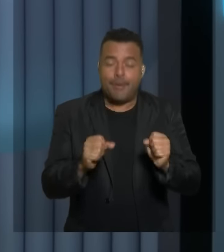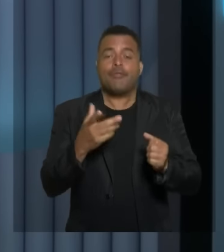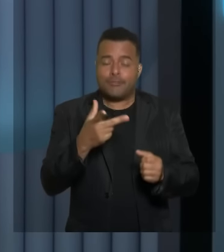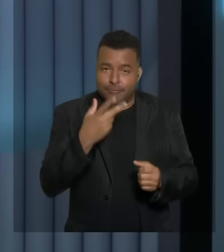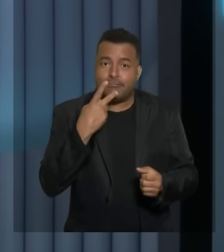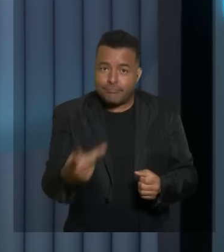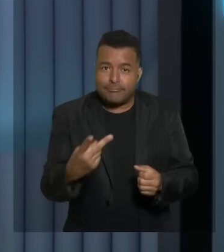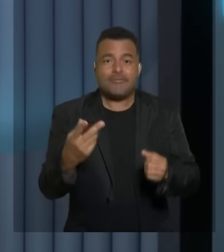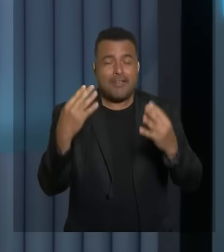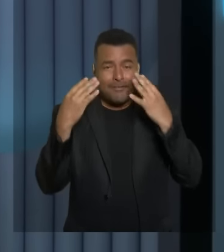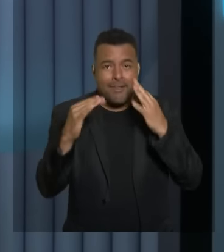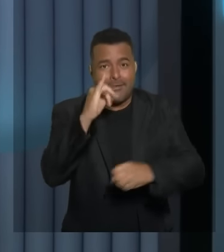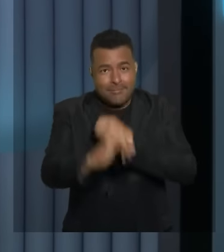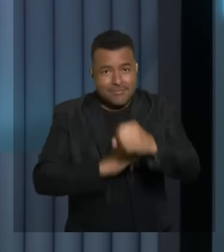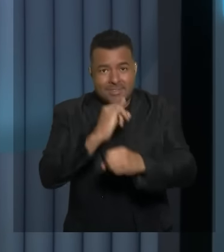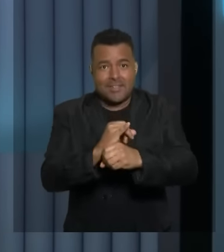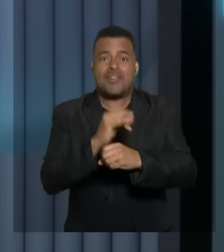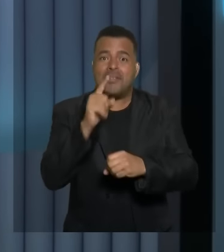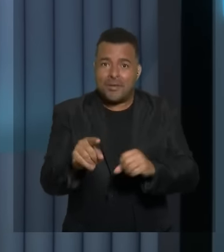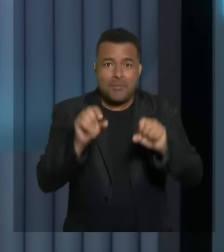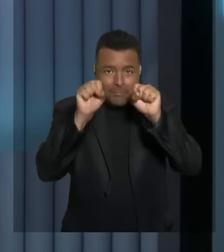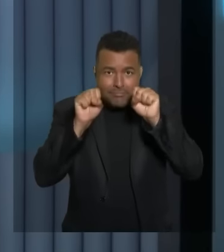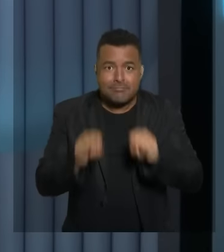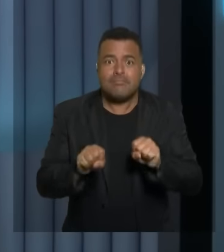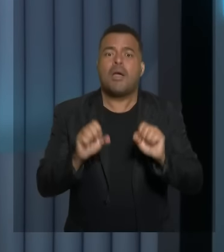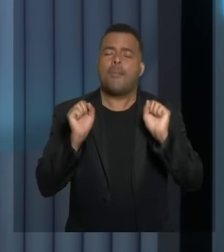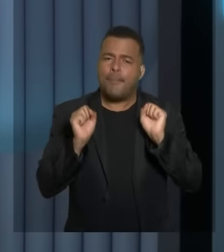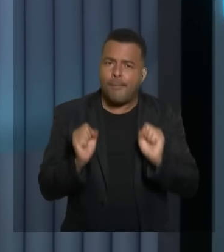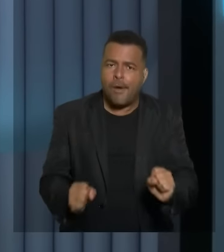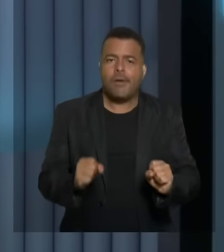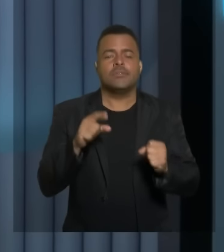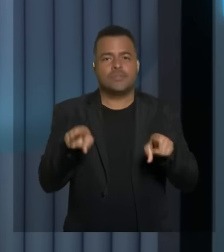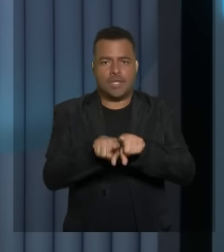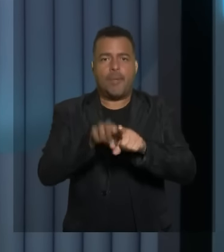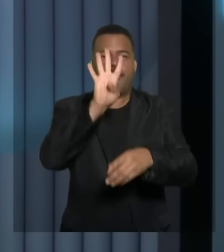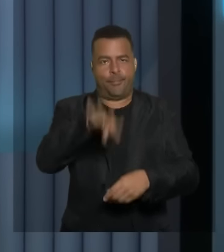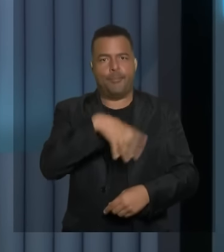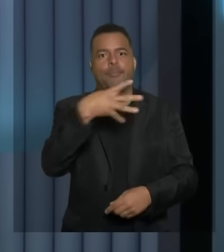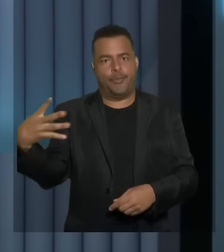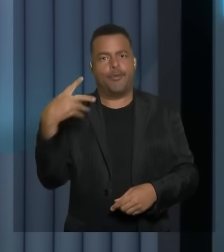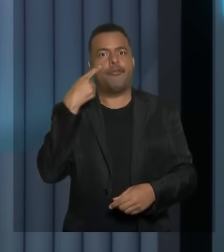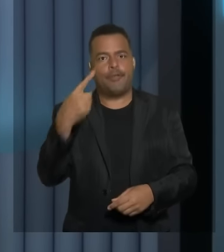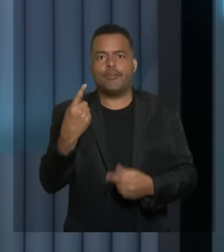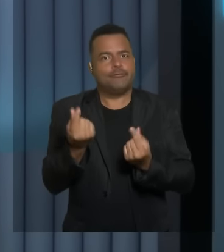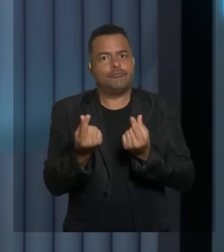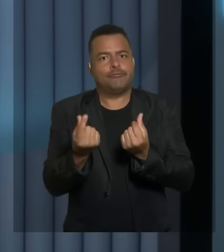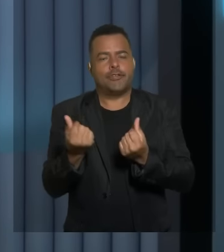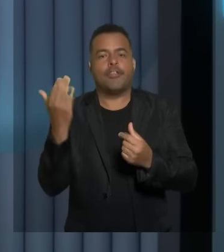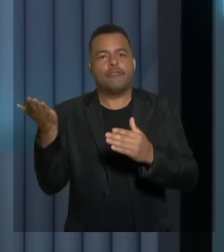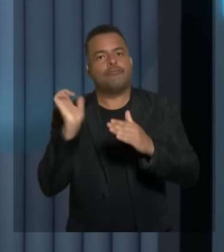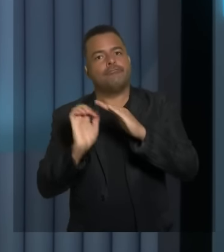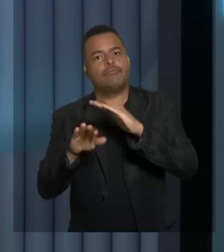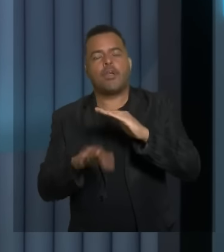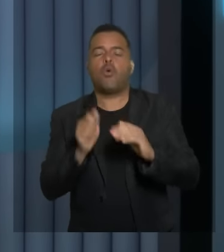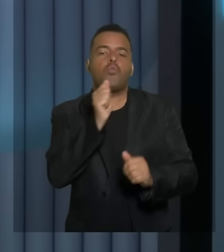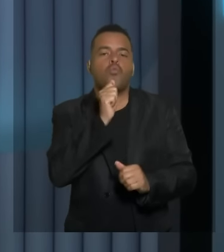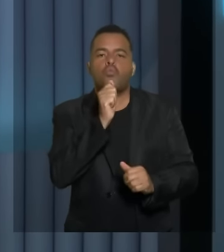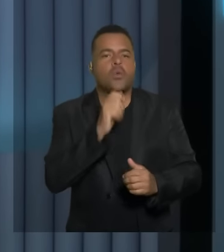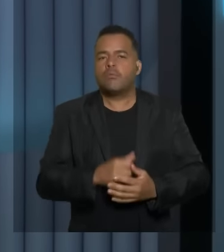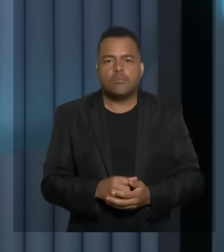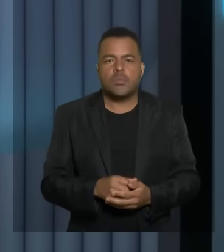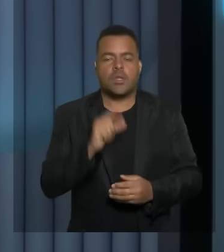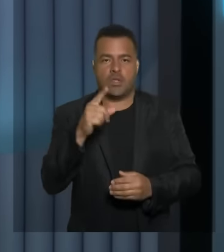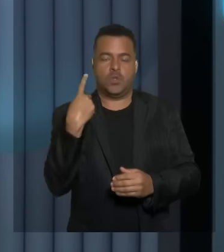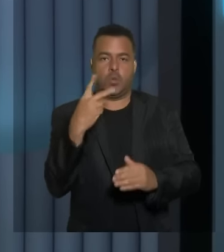o pessoal ver na internet inclusive fizemos uma planilha candidata com relação a isso não tem investimento nenhum muito pelo contrário olha a mesma empresa